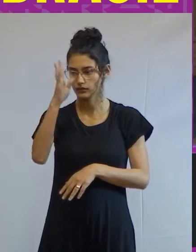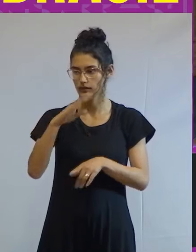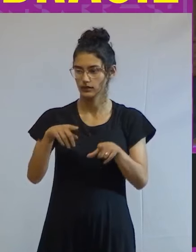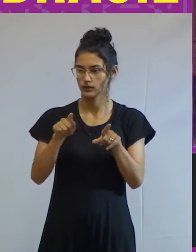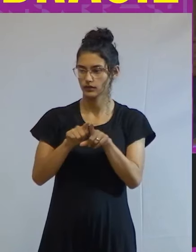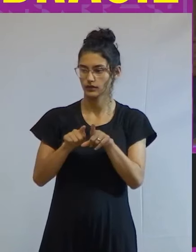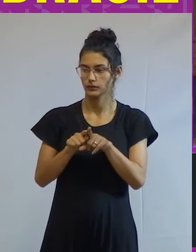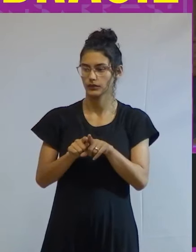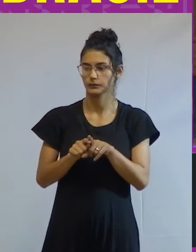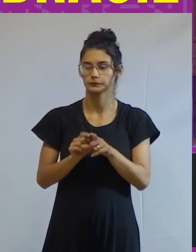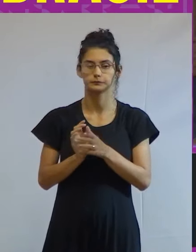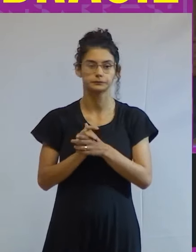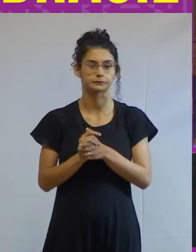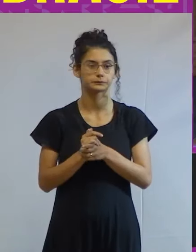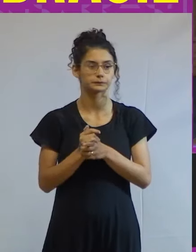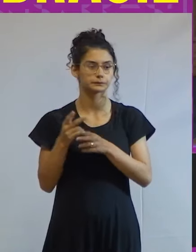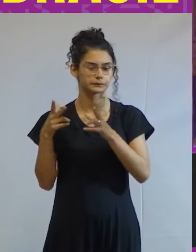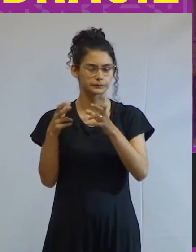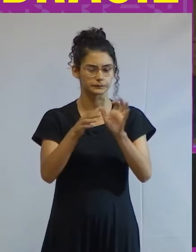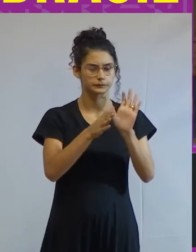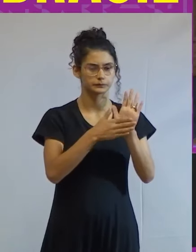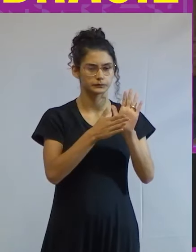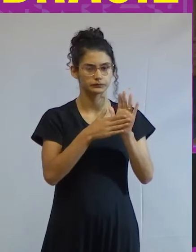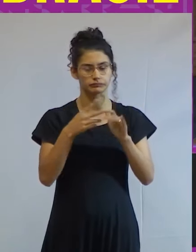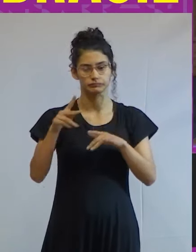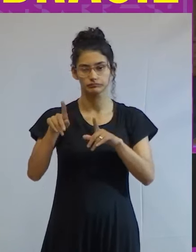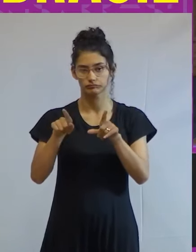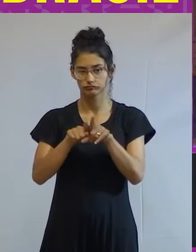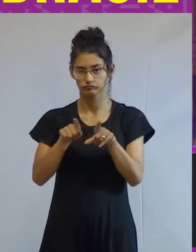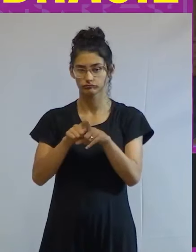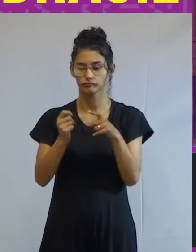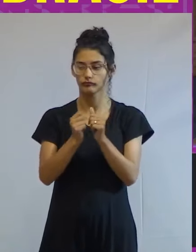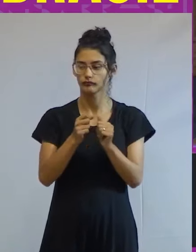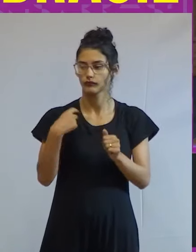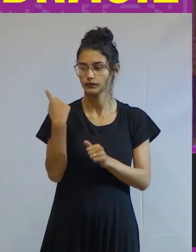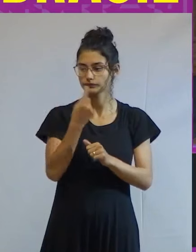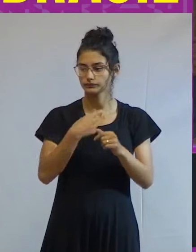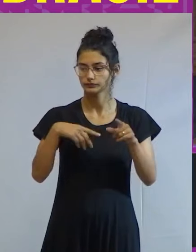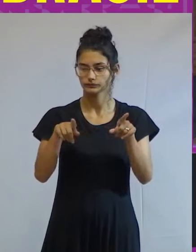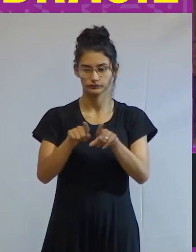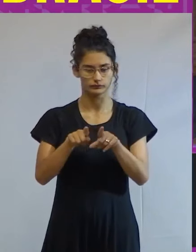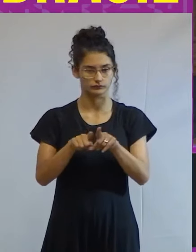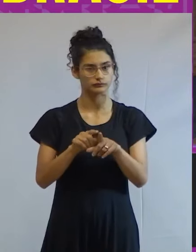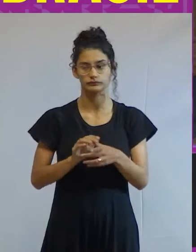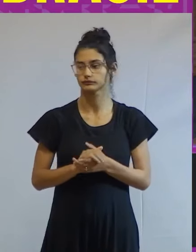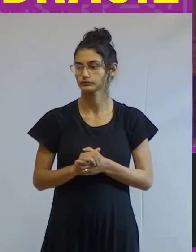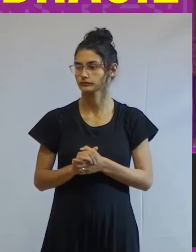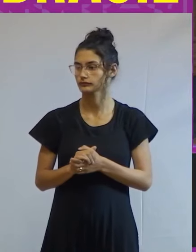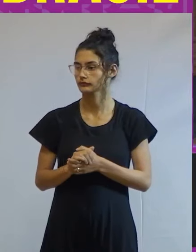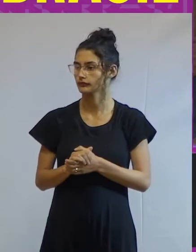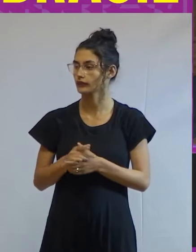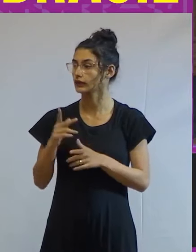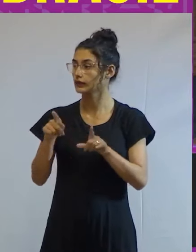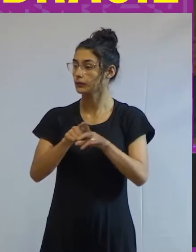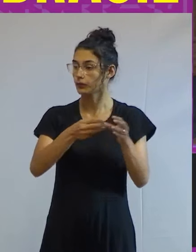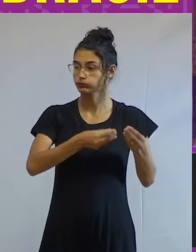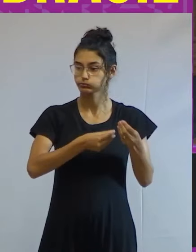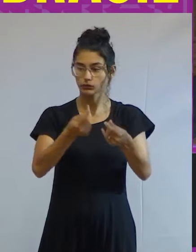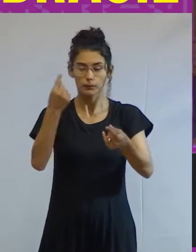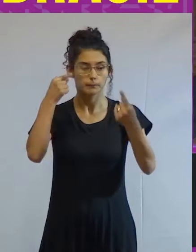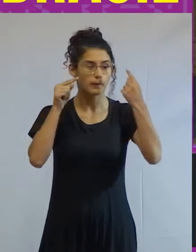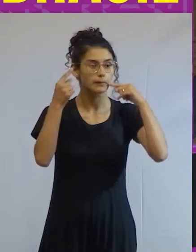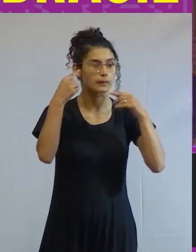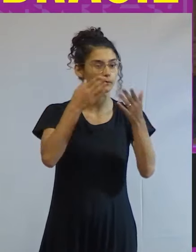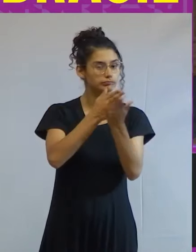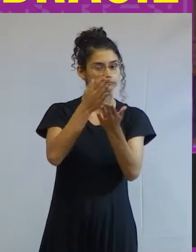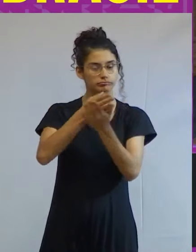a concepção, a proposta dela, e estar aqui conosco, sempre oferecendo ideias e